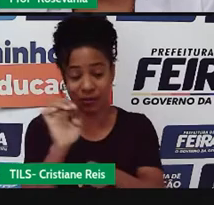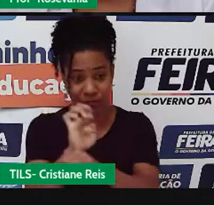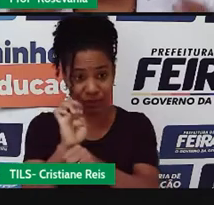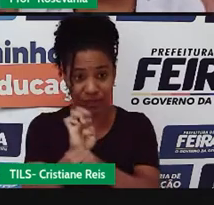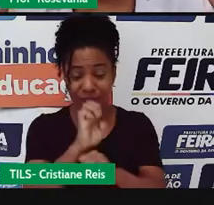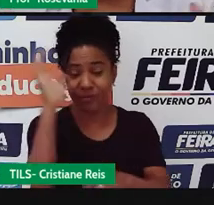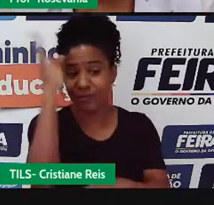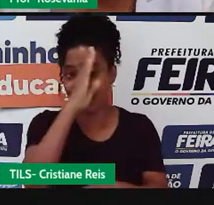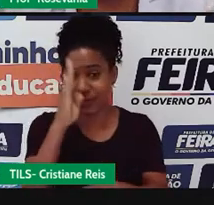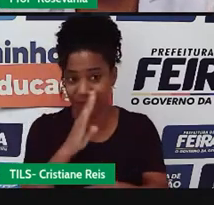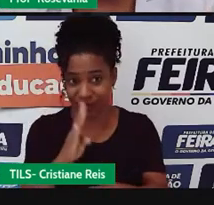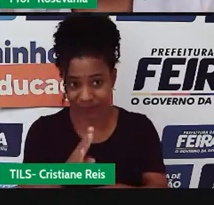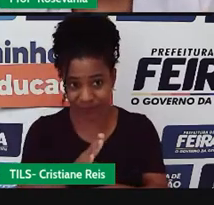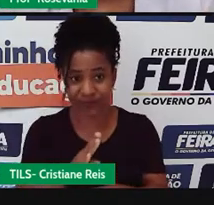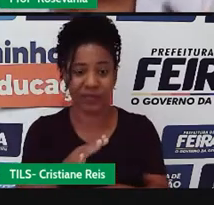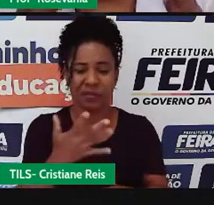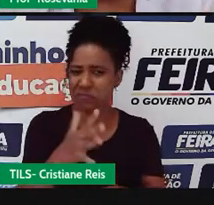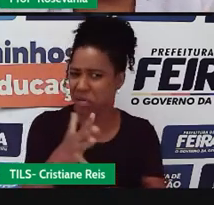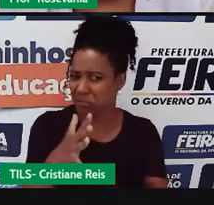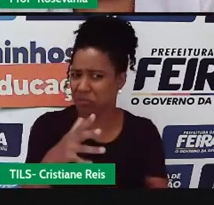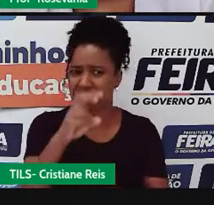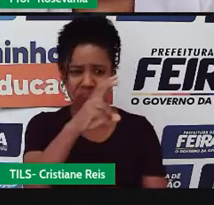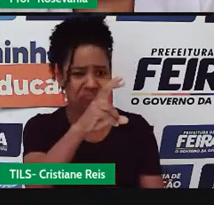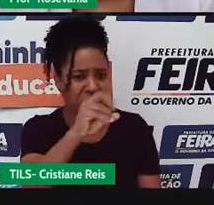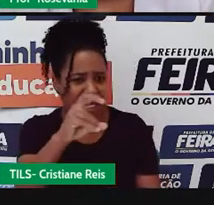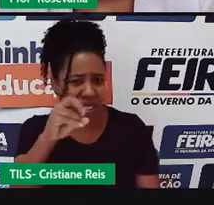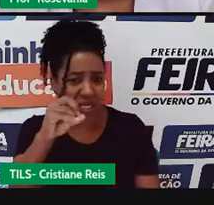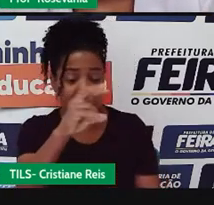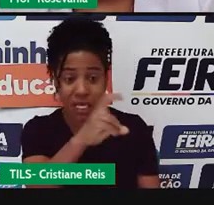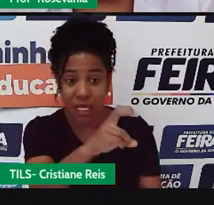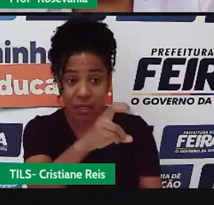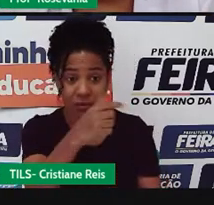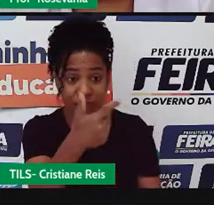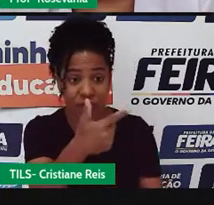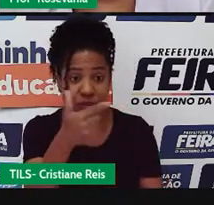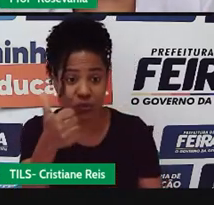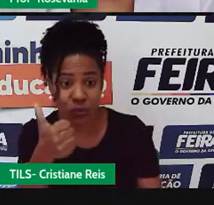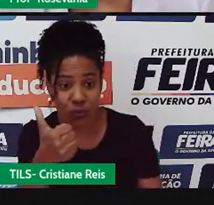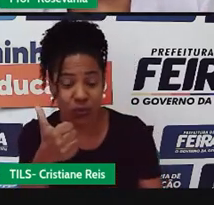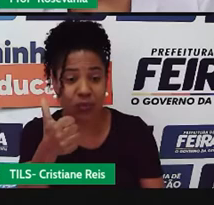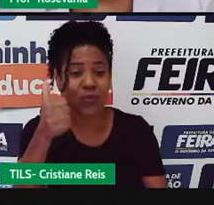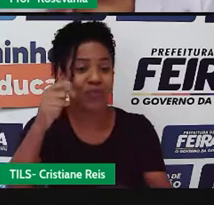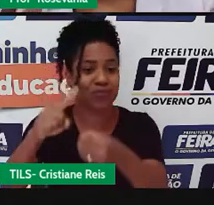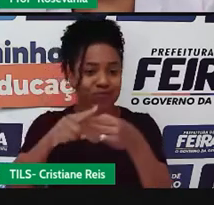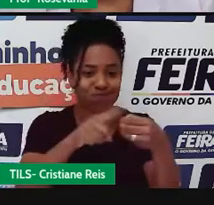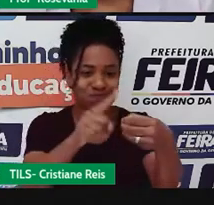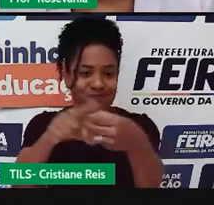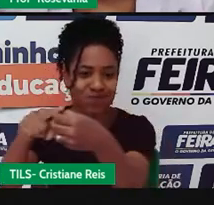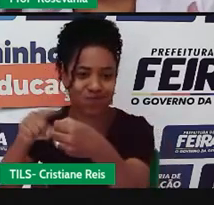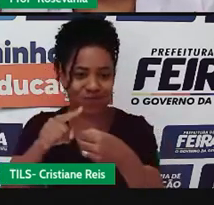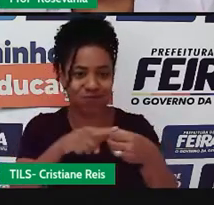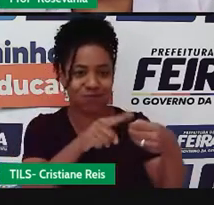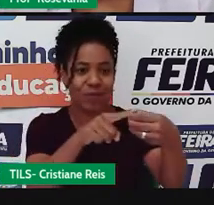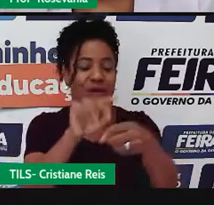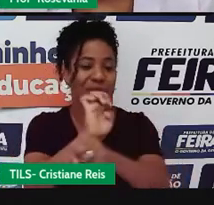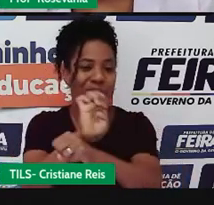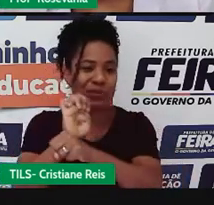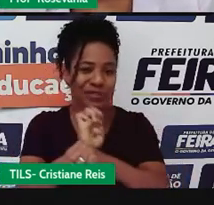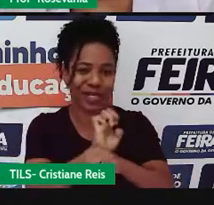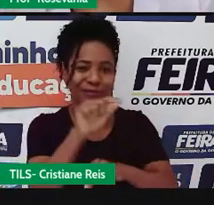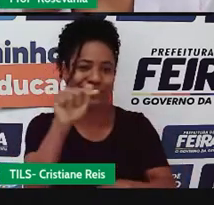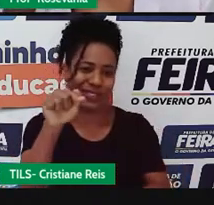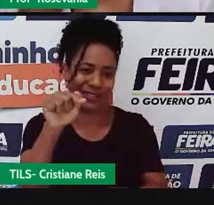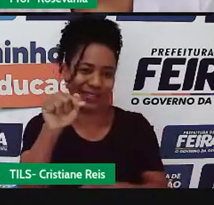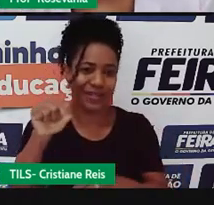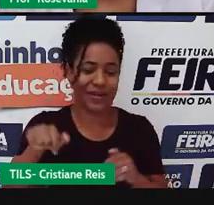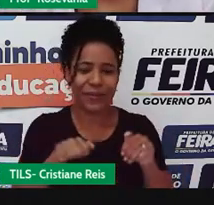500, né, ele passa, né, por 521 municípios, né, nesses sete estados, né, que ele vai passando